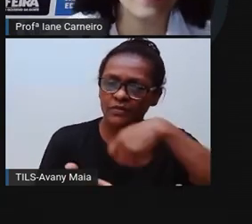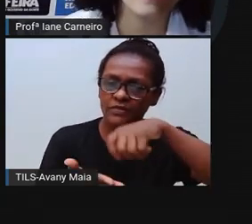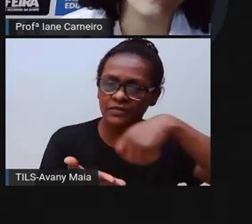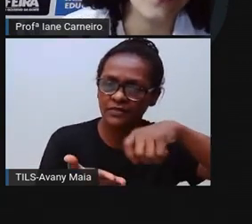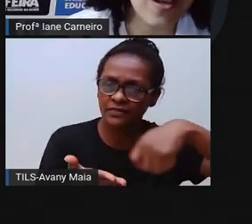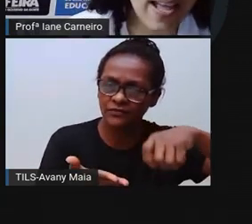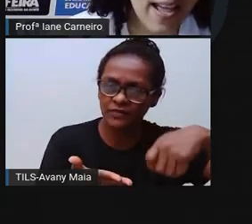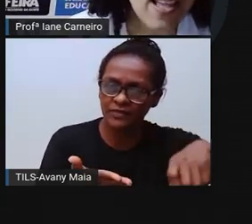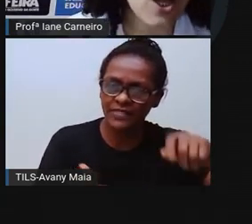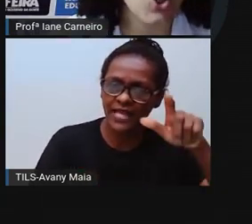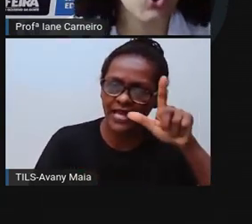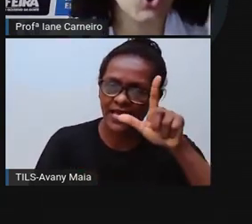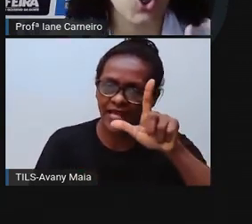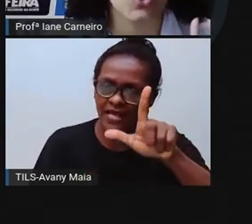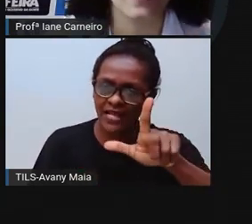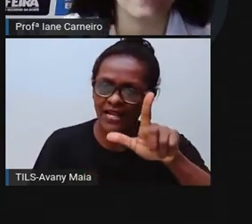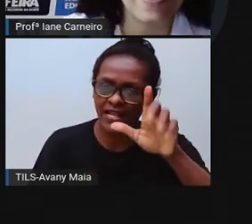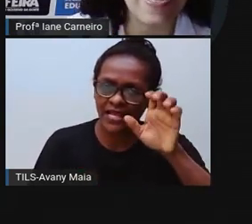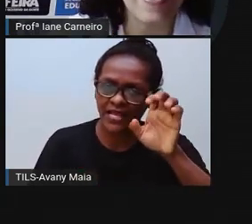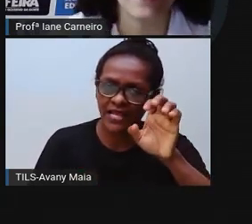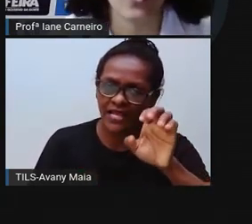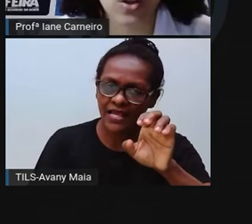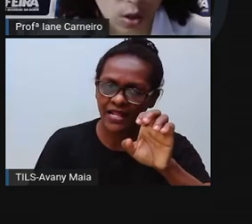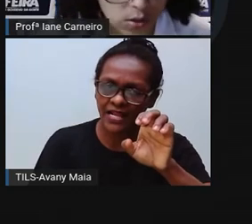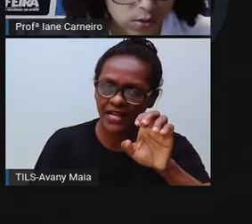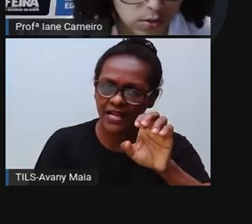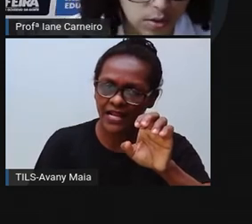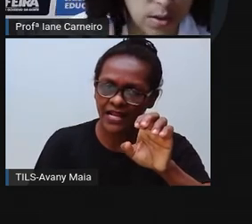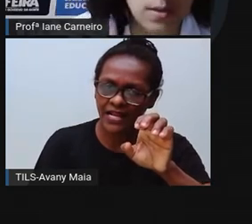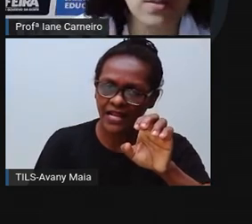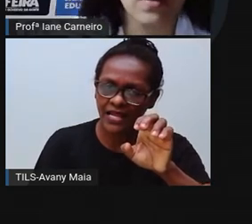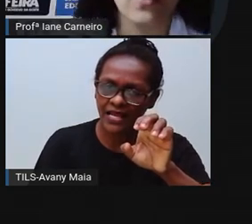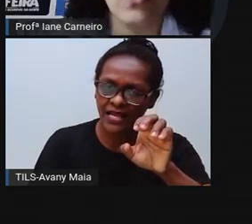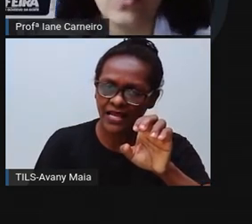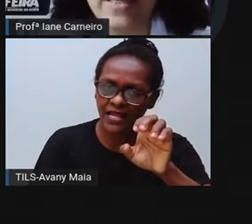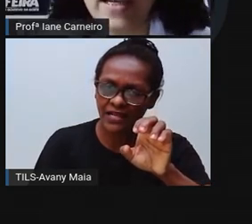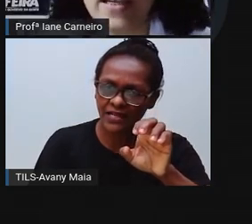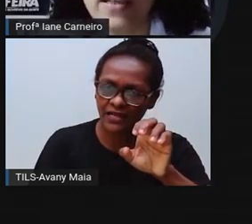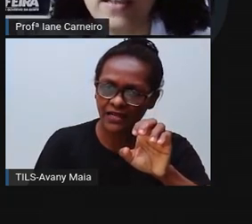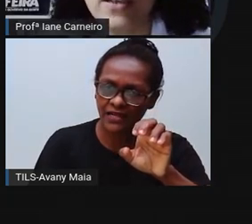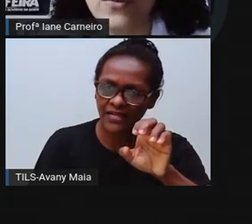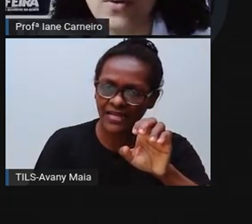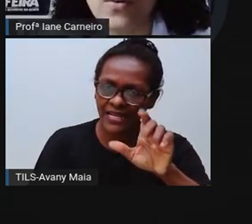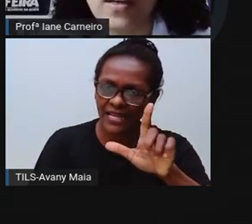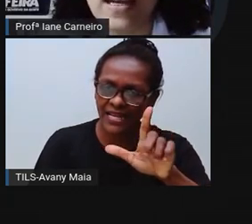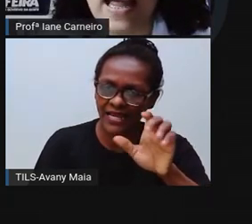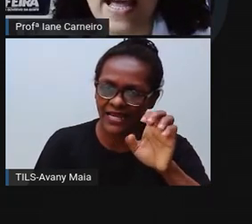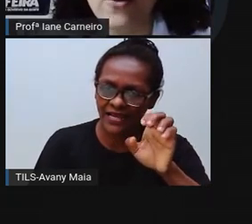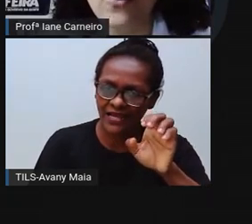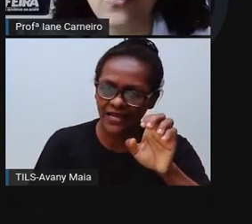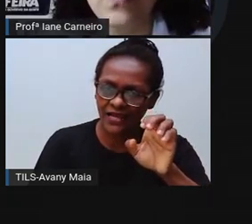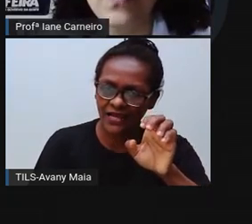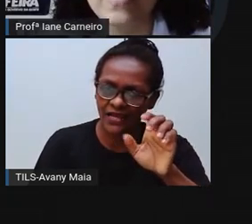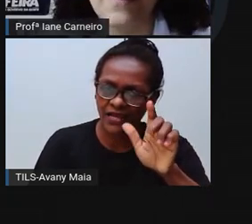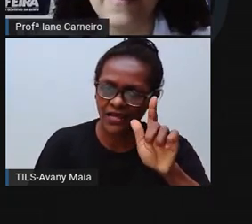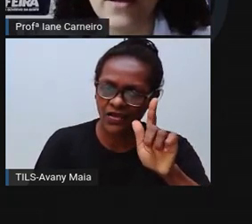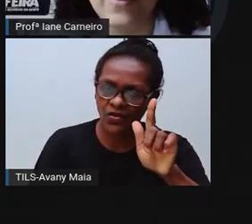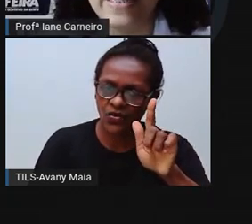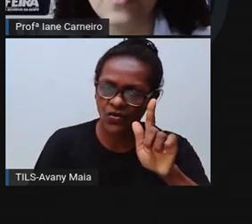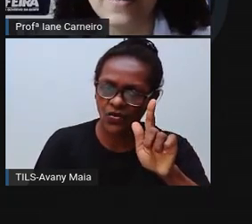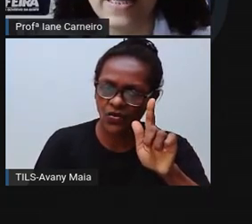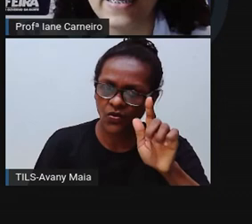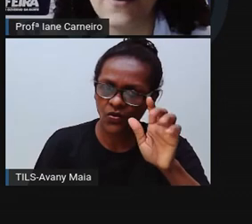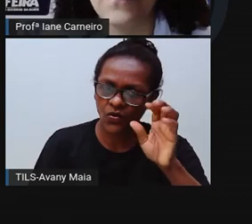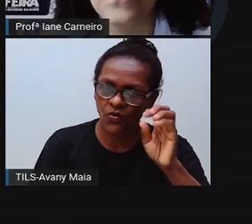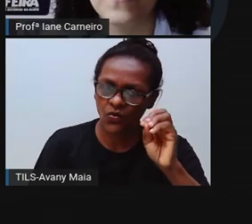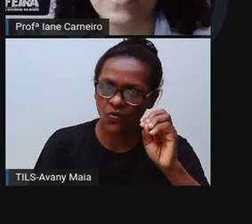Lê e o E. Gó. Lê. Gó. Ó. O Gê e o O. Lego. Também é um